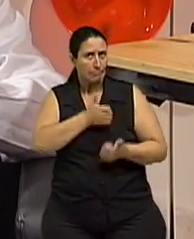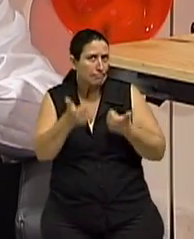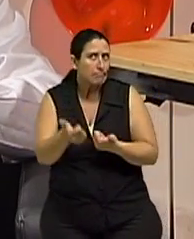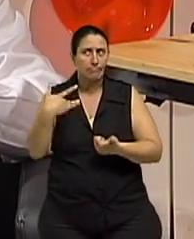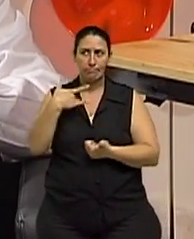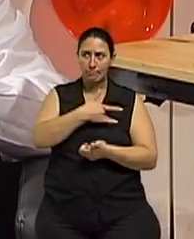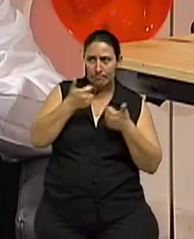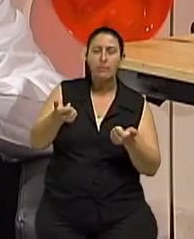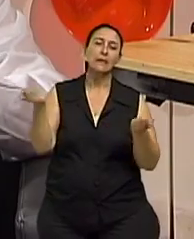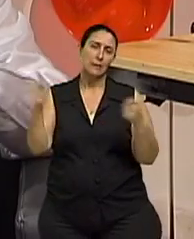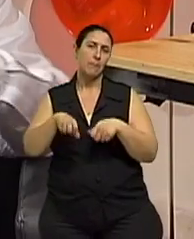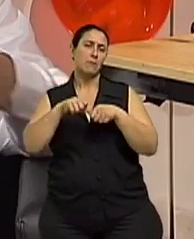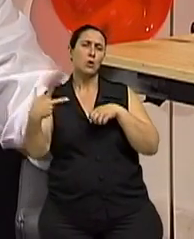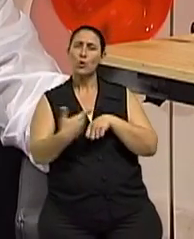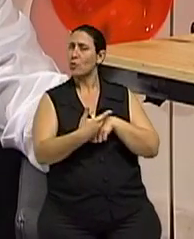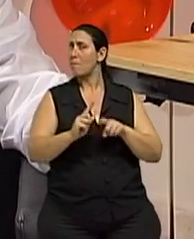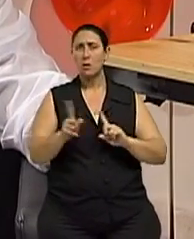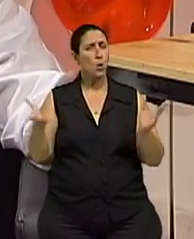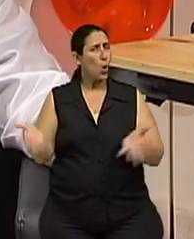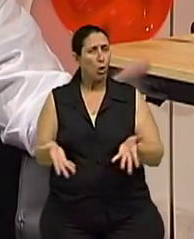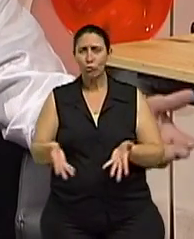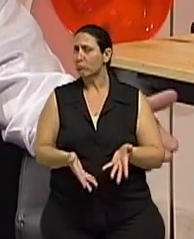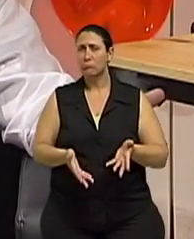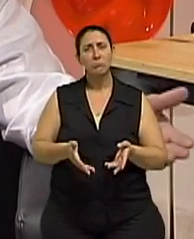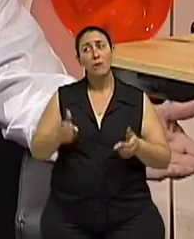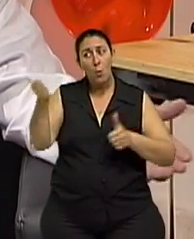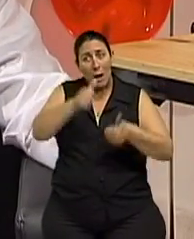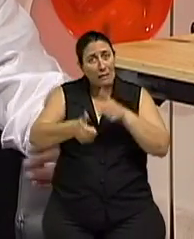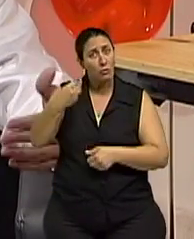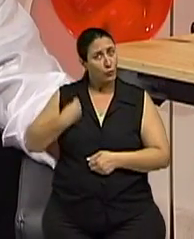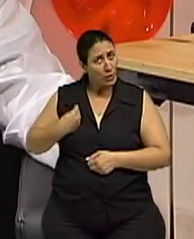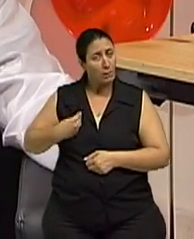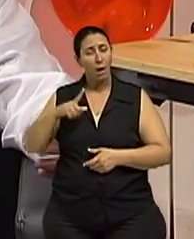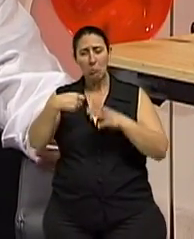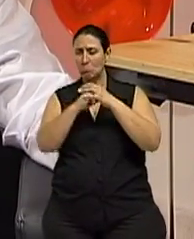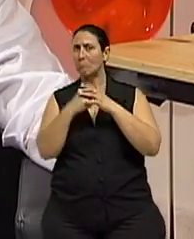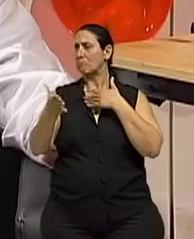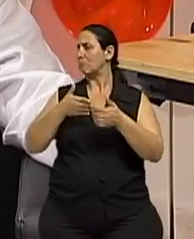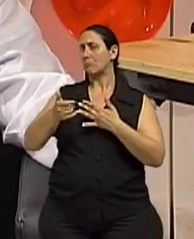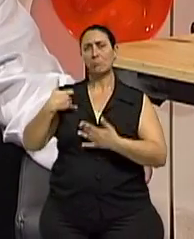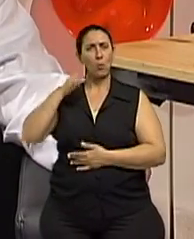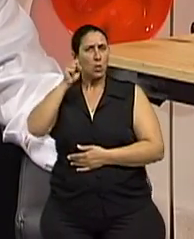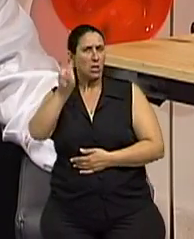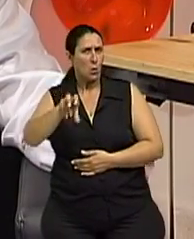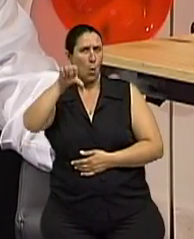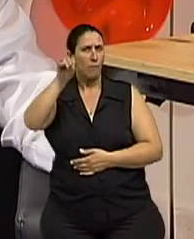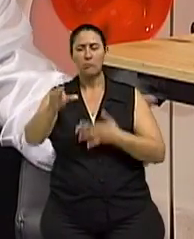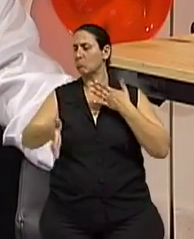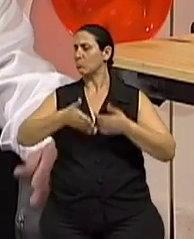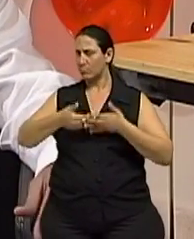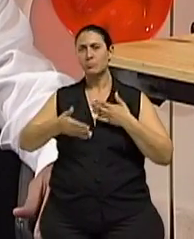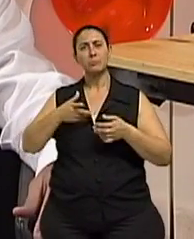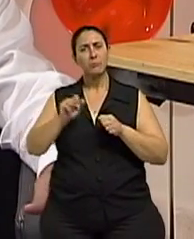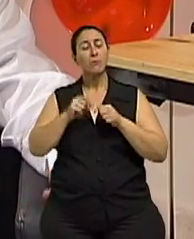procedimento. Mas, hoje em dia, essa é uma busca pela qualidade de vida, né? Pela melhora, por não sofrer, por não ter dor. Então, eles